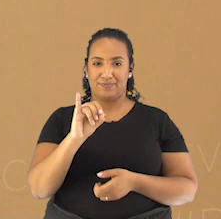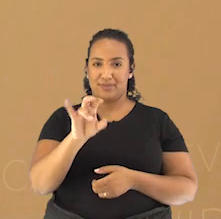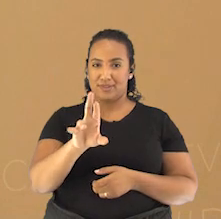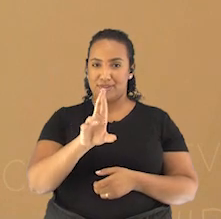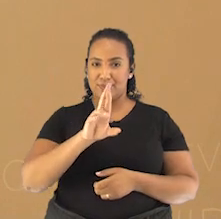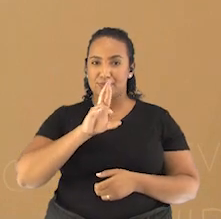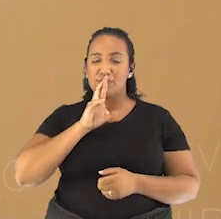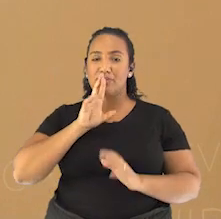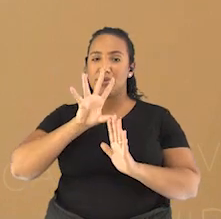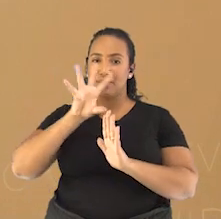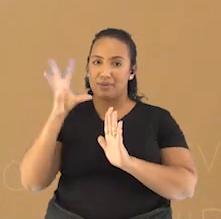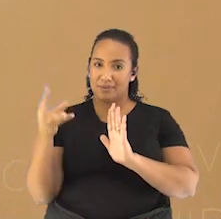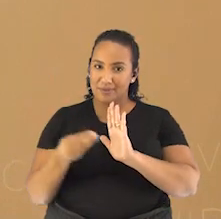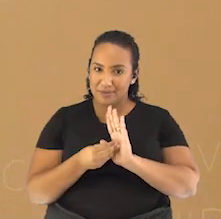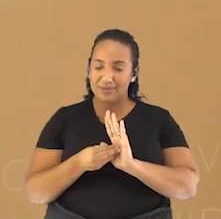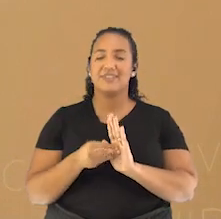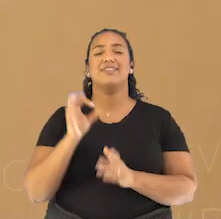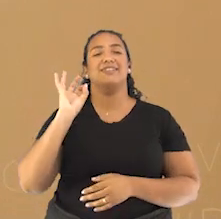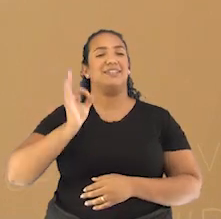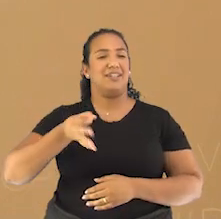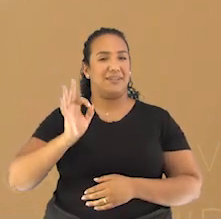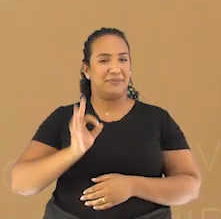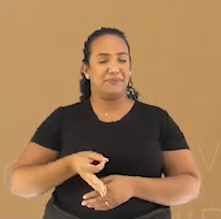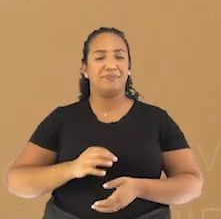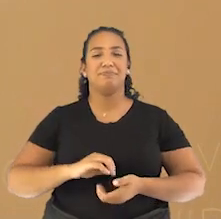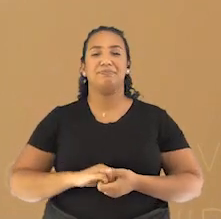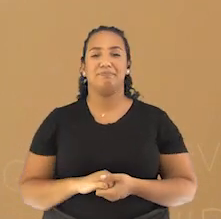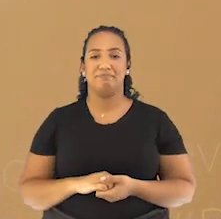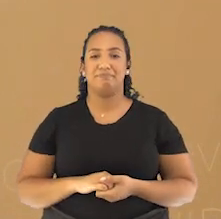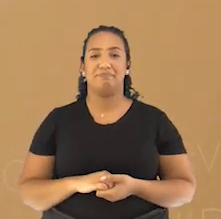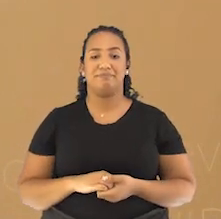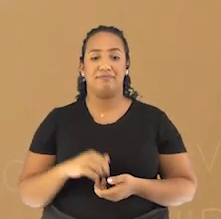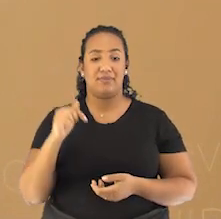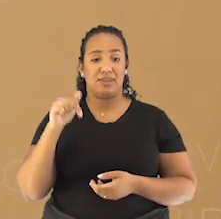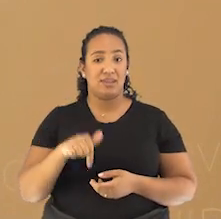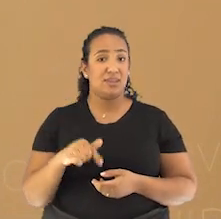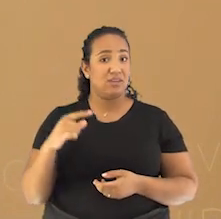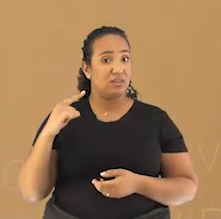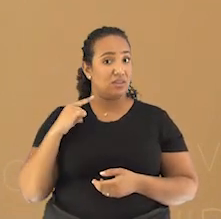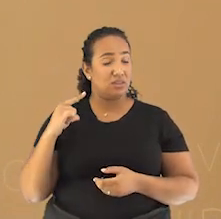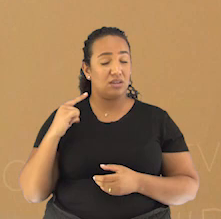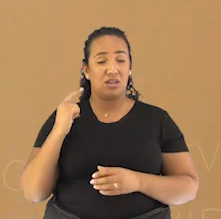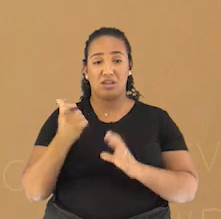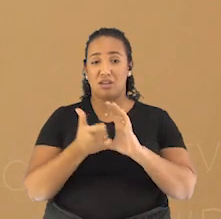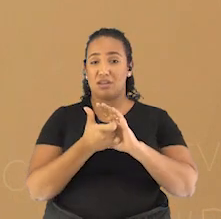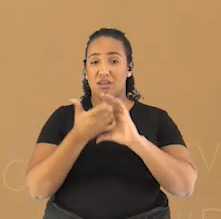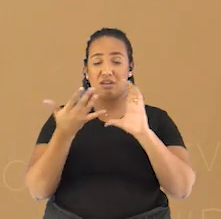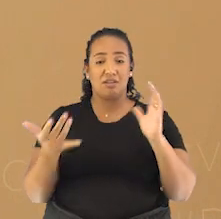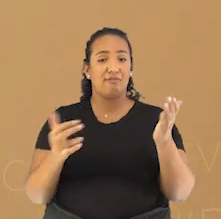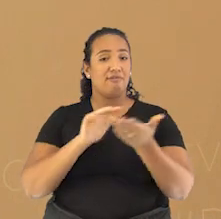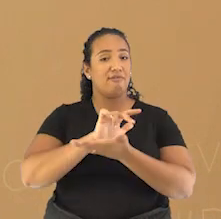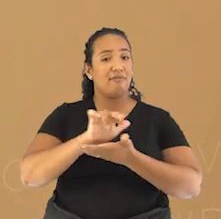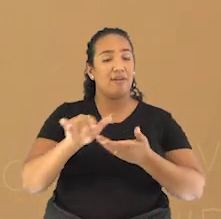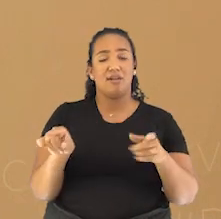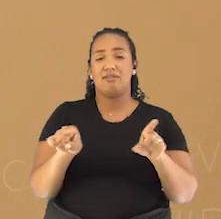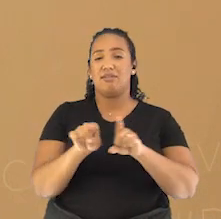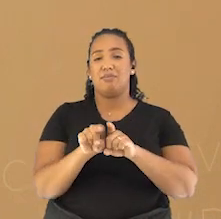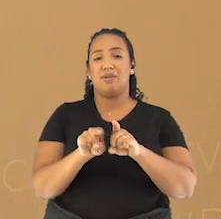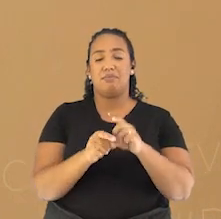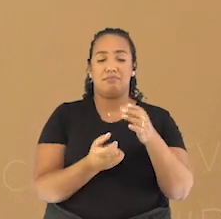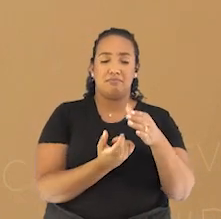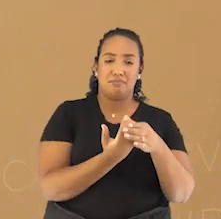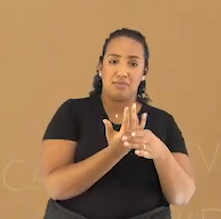Mata Atlântica, acertou! Sua formação é muito diversa, abrigando várias espécies de